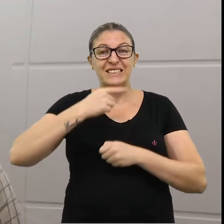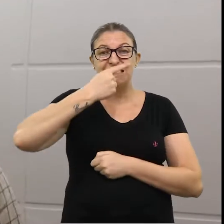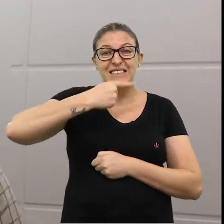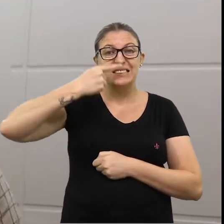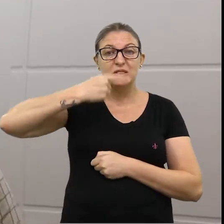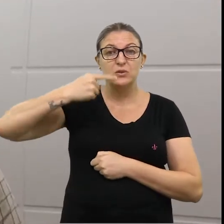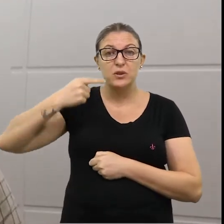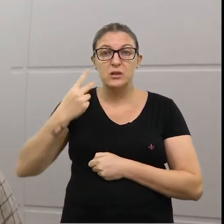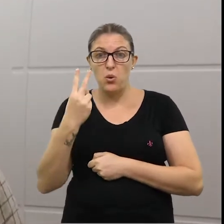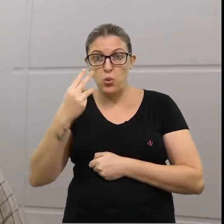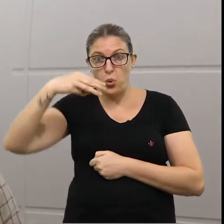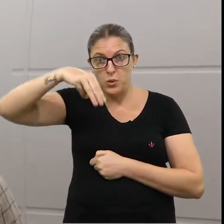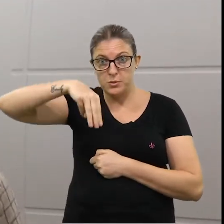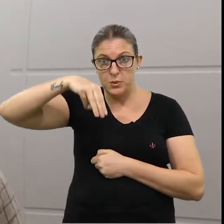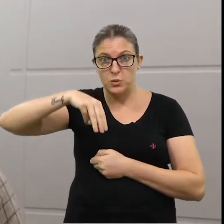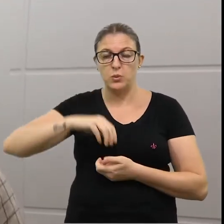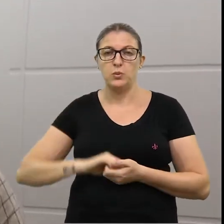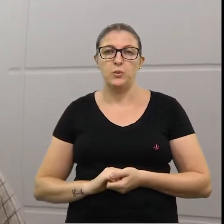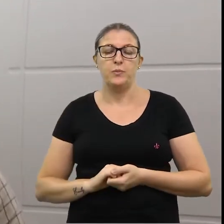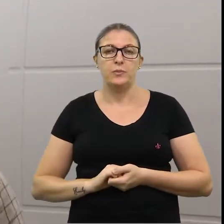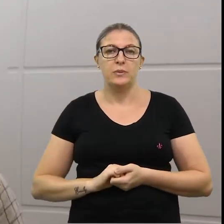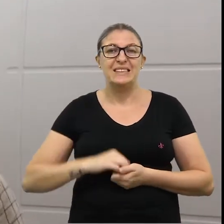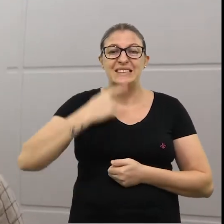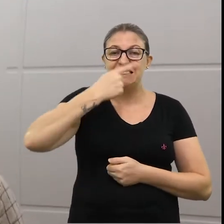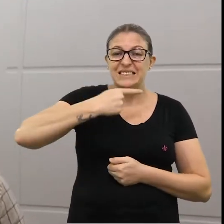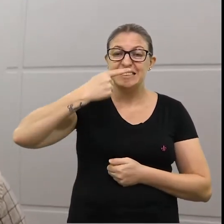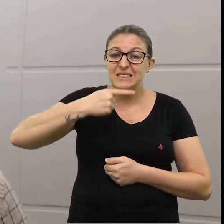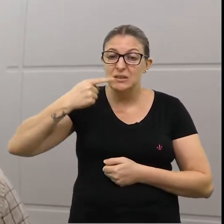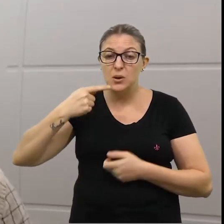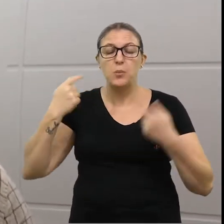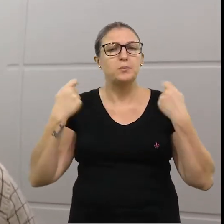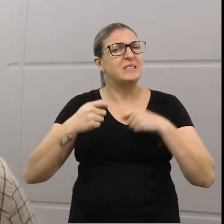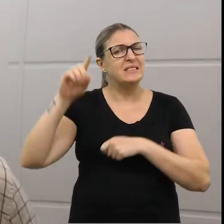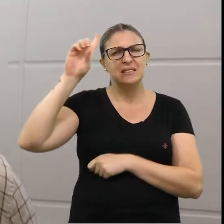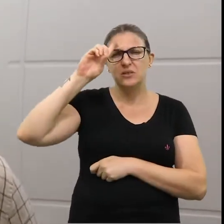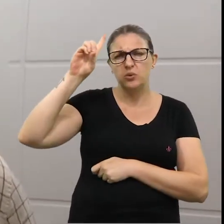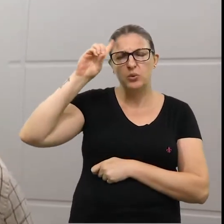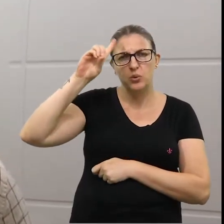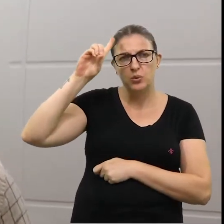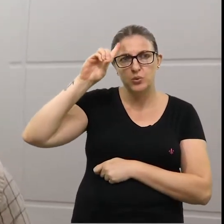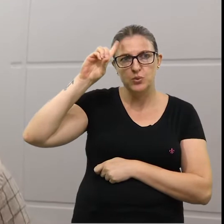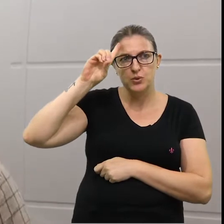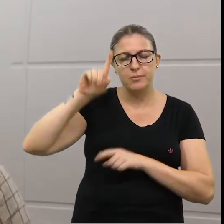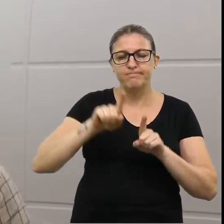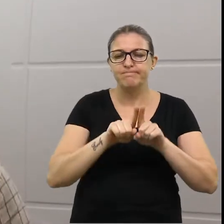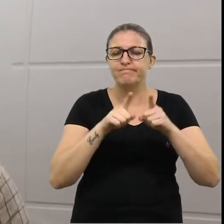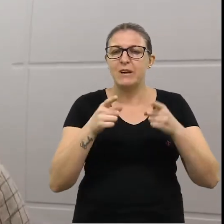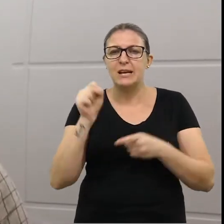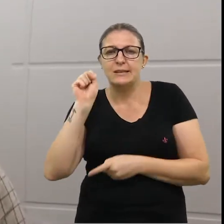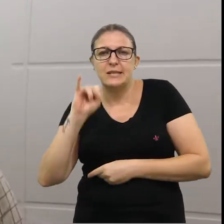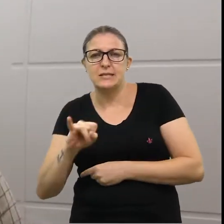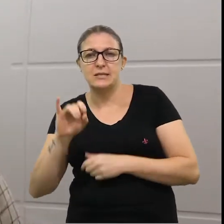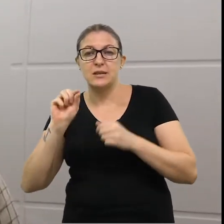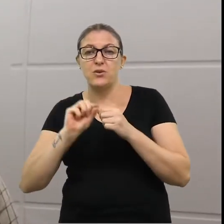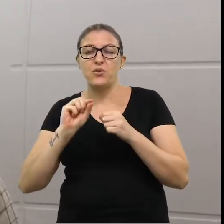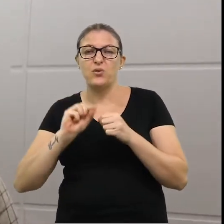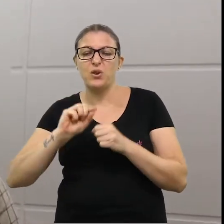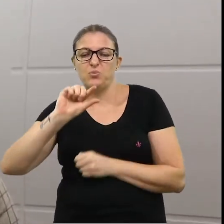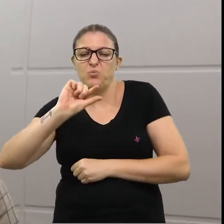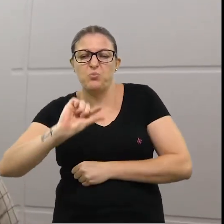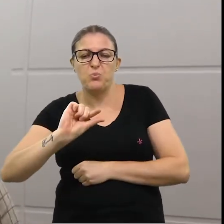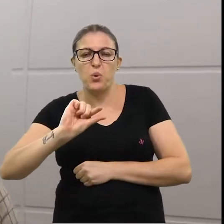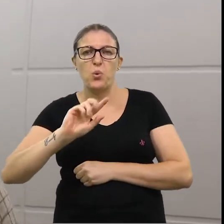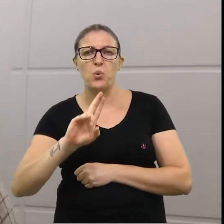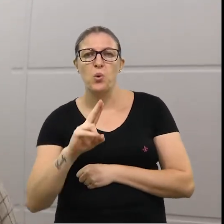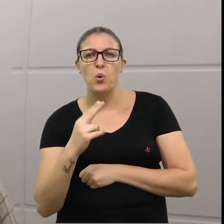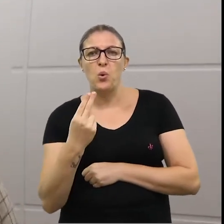por pelo menos 2 minutos. A higiene bucal deve ser uma tarefa diária. Porém, quando realizada de